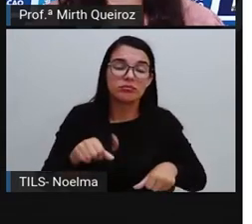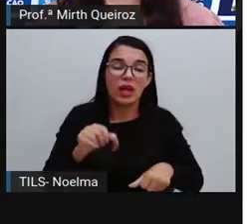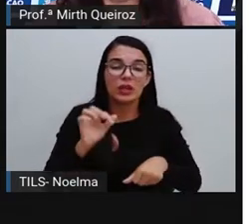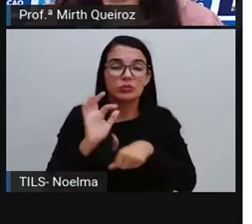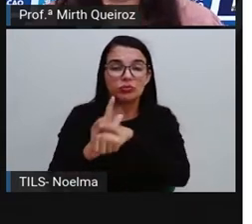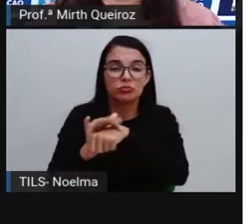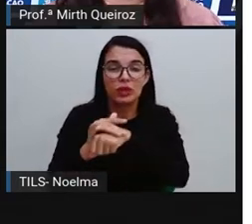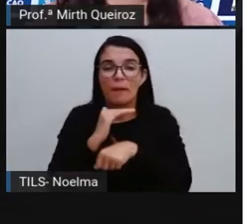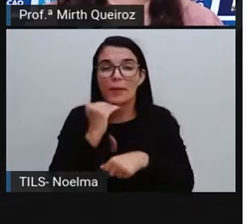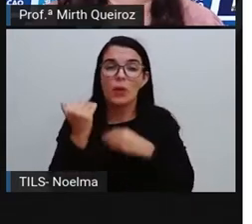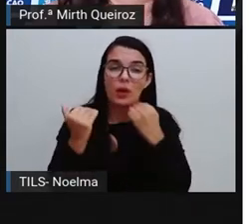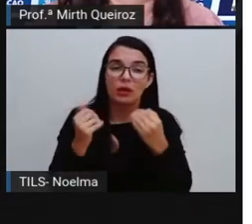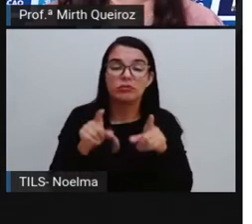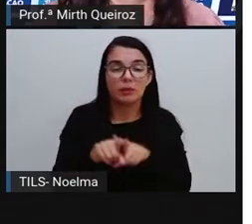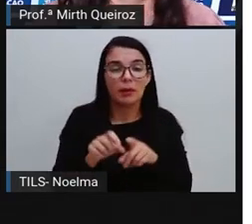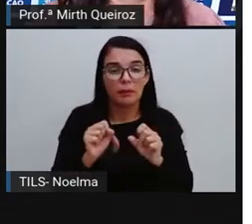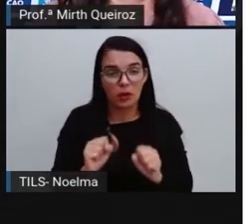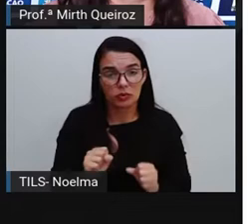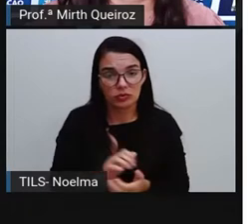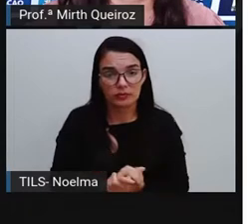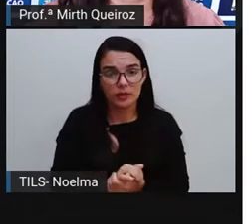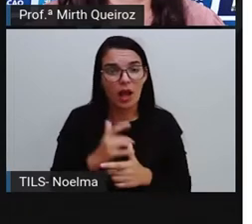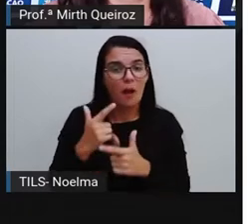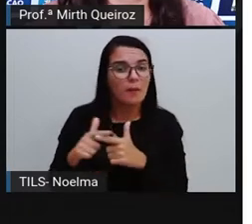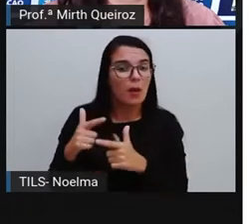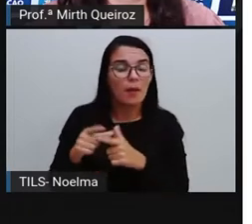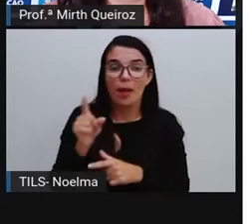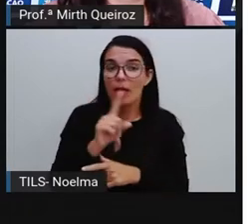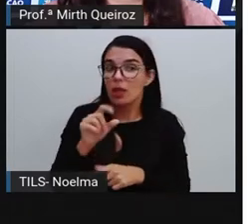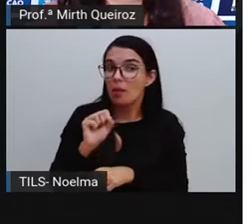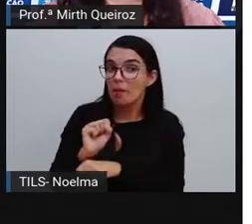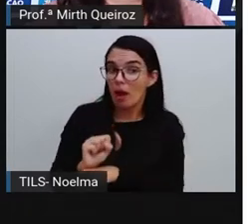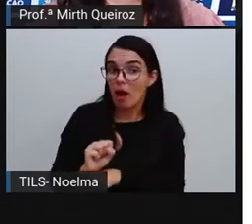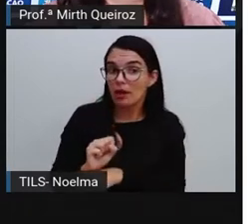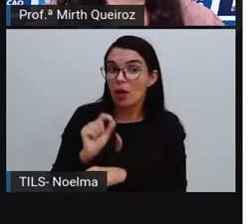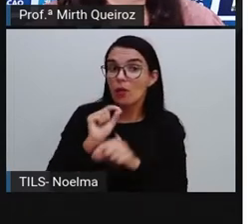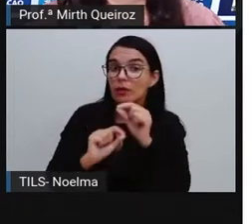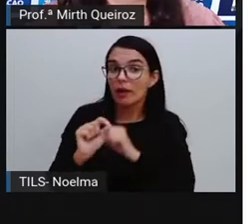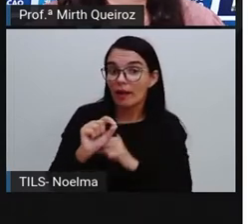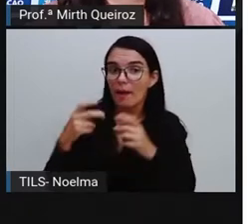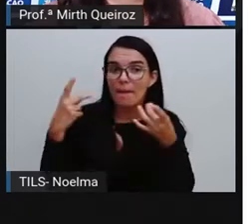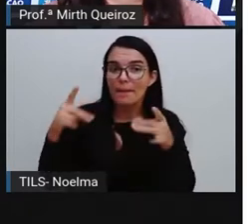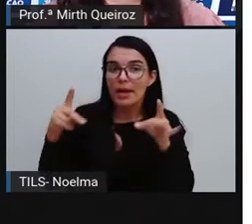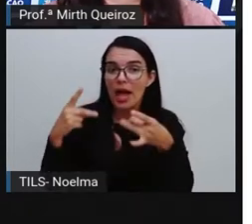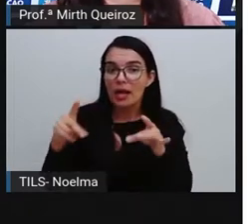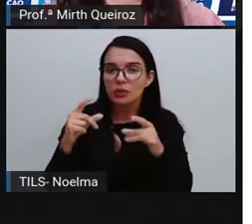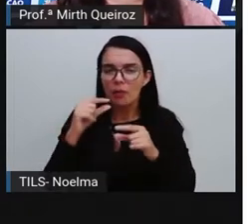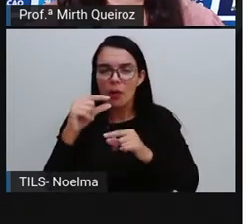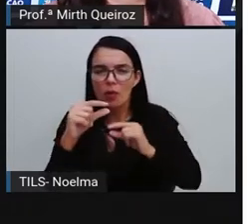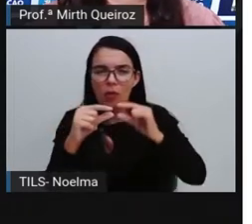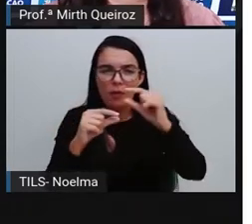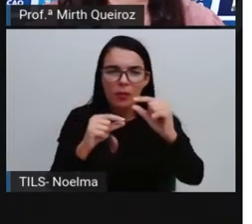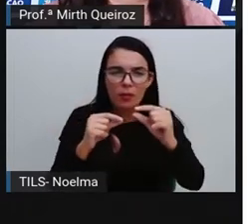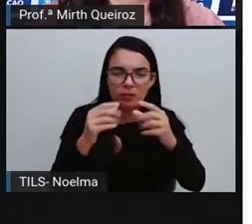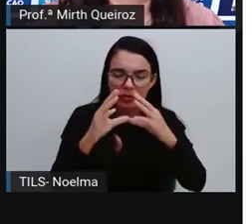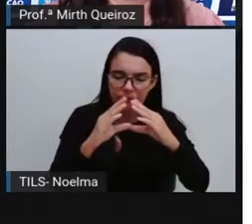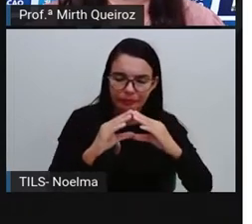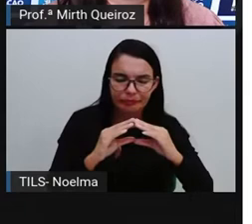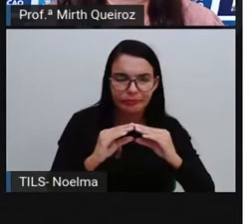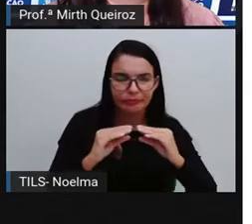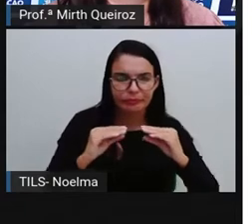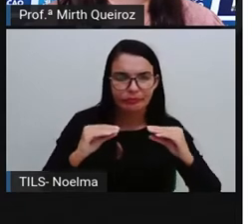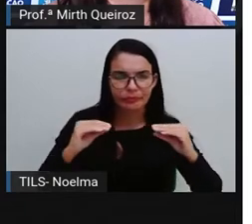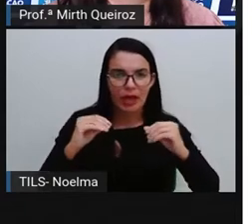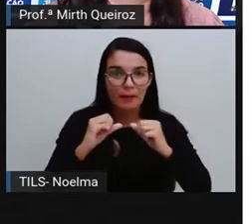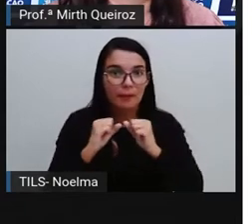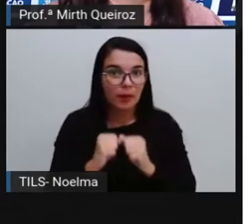tartarugas marinhas, por exemplo. Os problemas também não vão parar por aí, o plástico, pouco a pouco, ele vai se degradando e ele pode